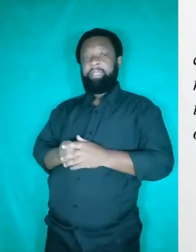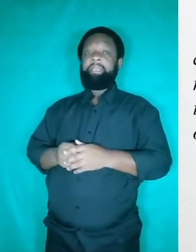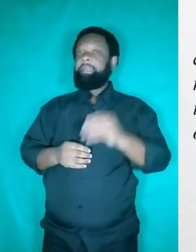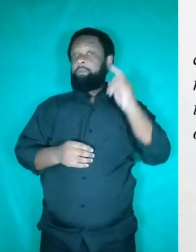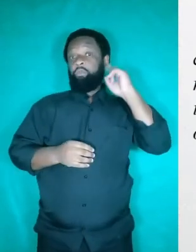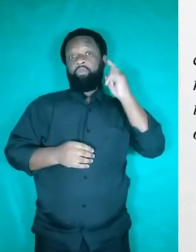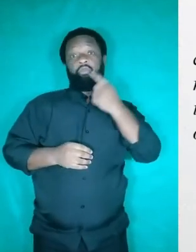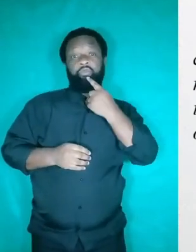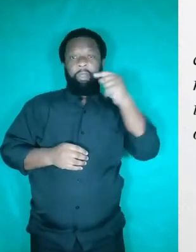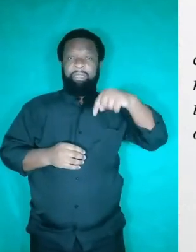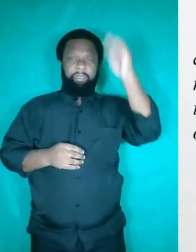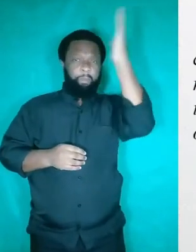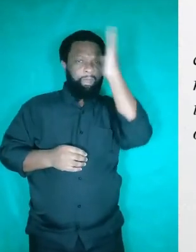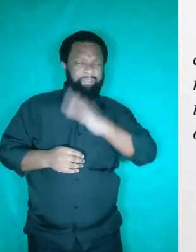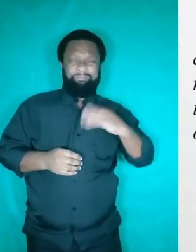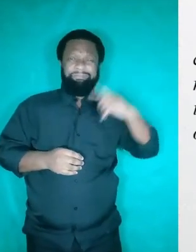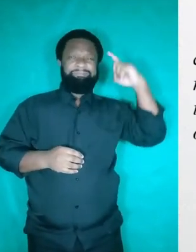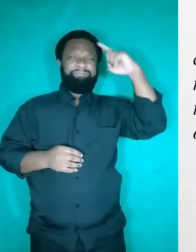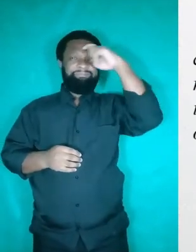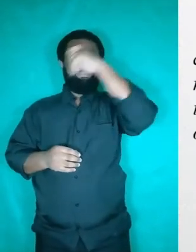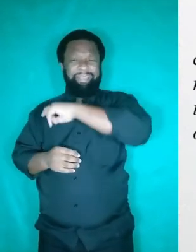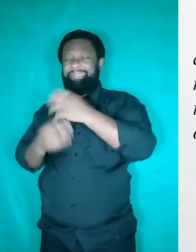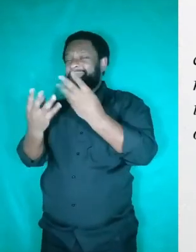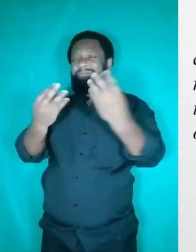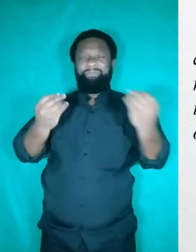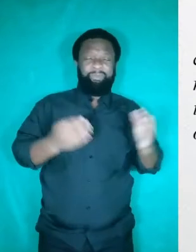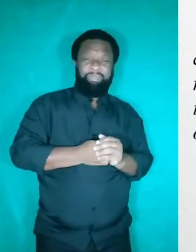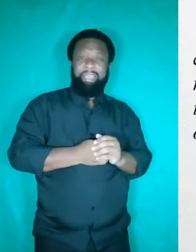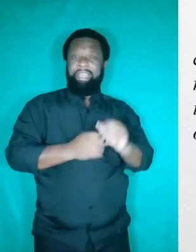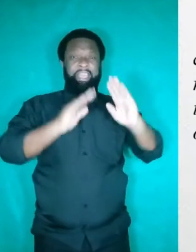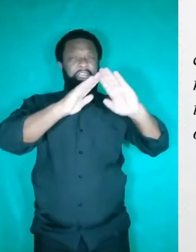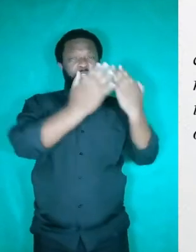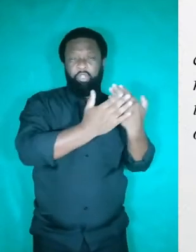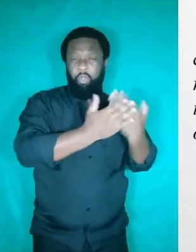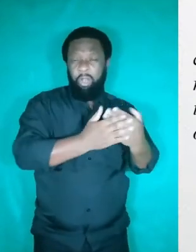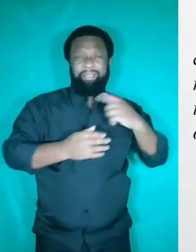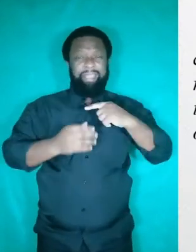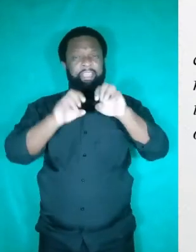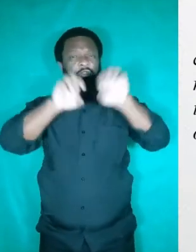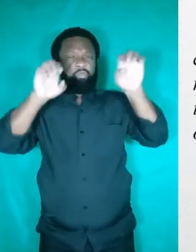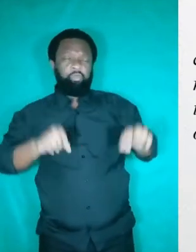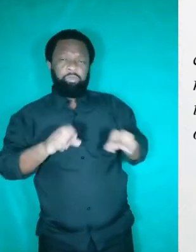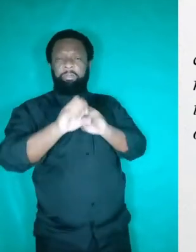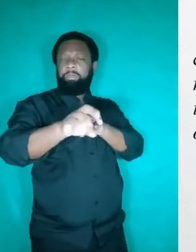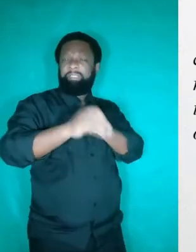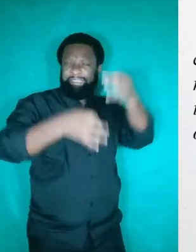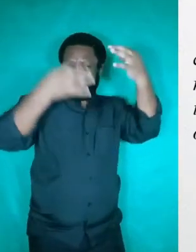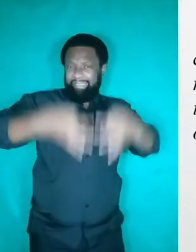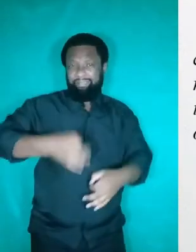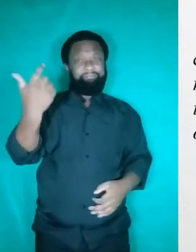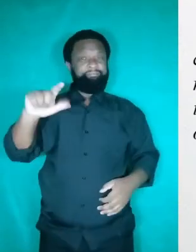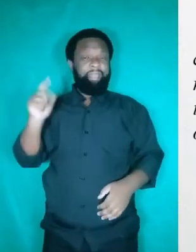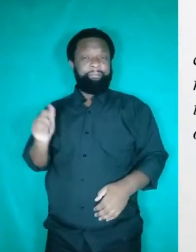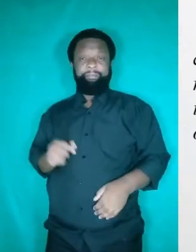Brasil, não apenas como aluno. Nem todas as escolas brasileiras oferecem a estrutura necessária para ensinar amplamente um surdo. Os